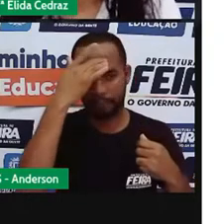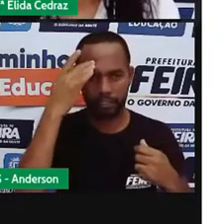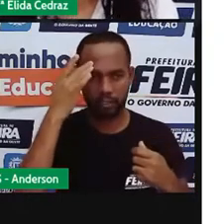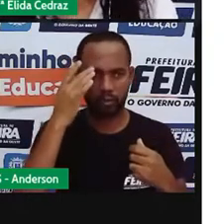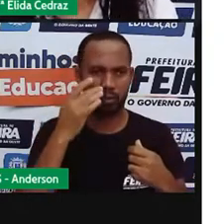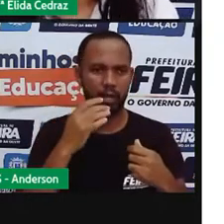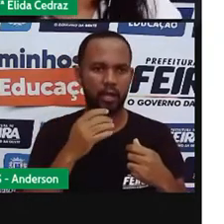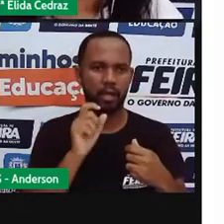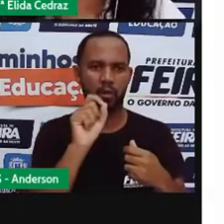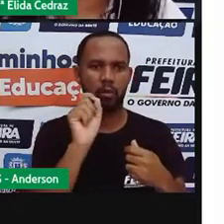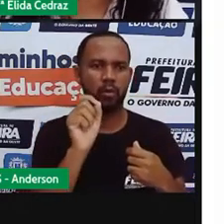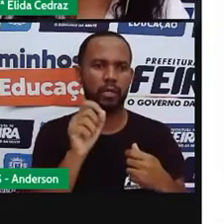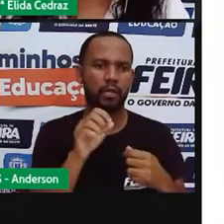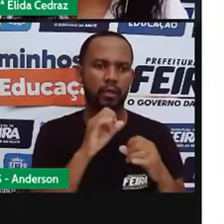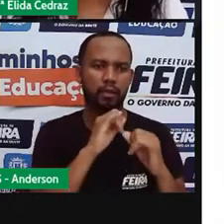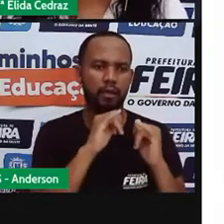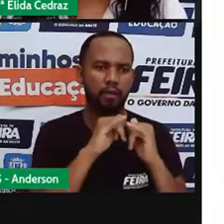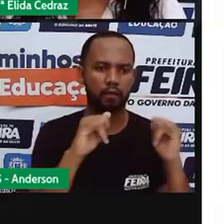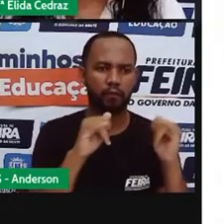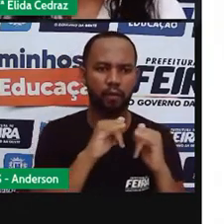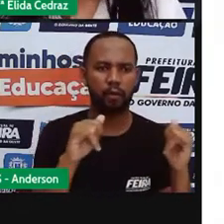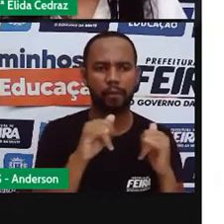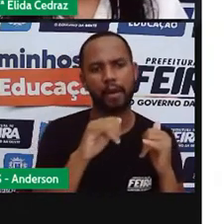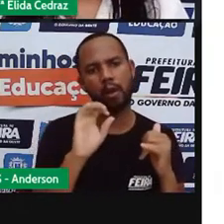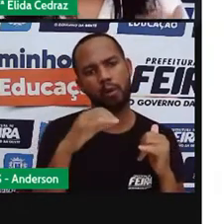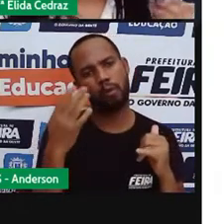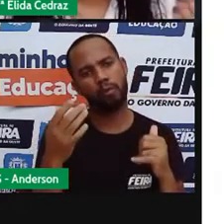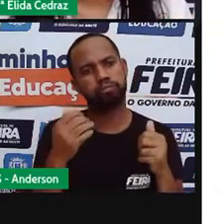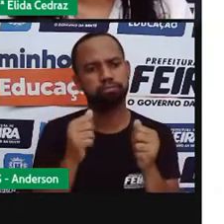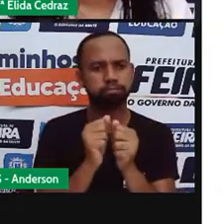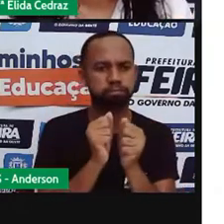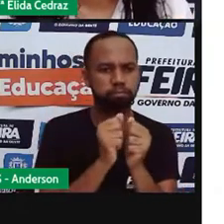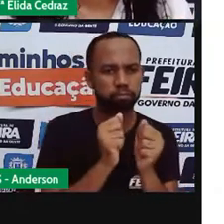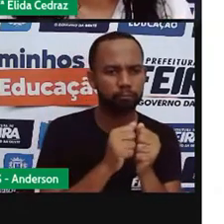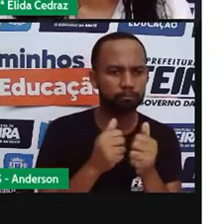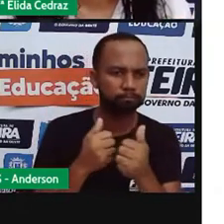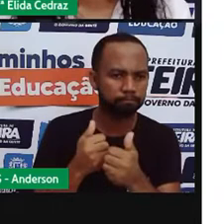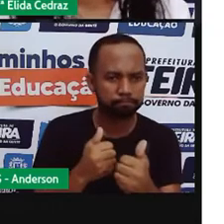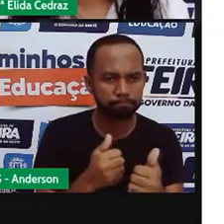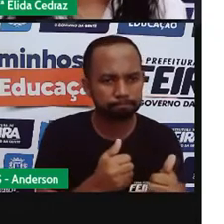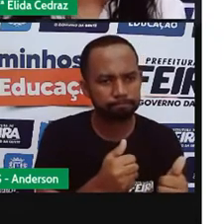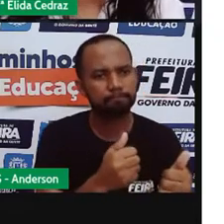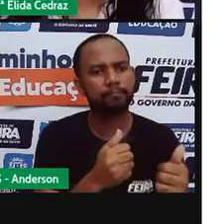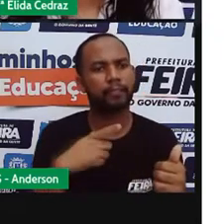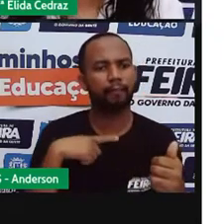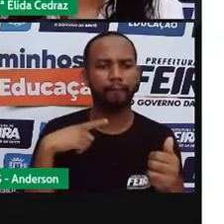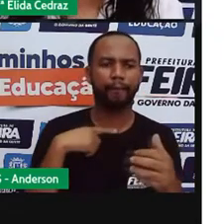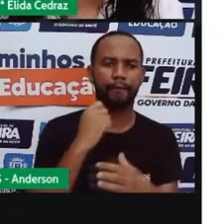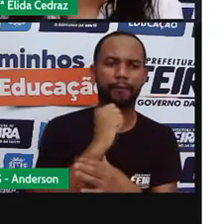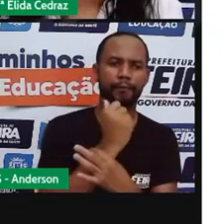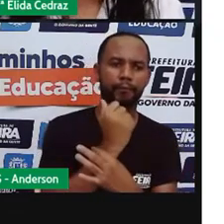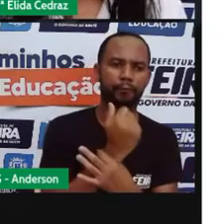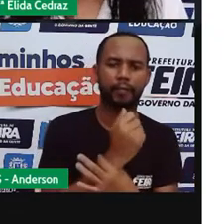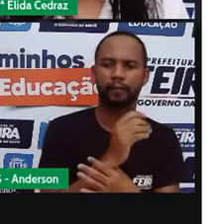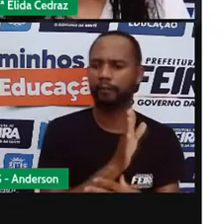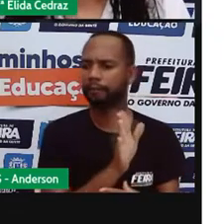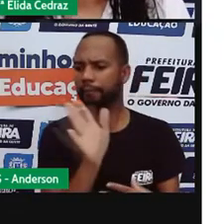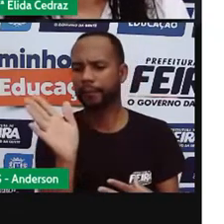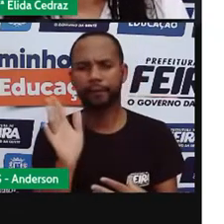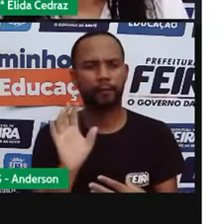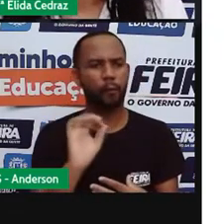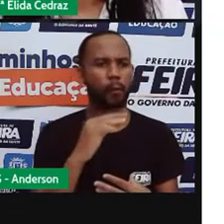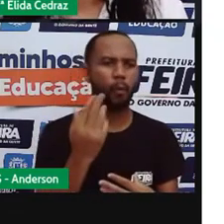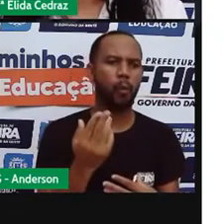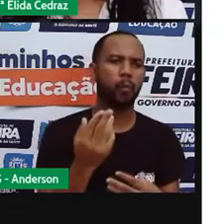orientador. É um texto institucional, mostrando as saídas de segurança, saída de emergência, em